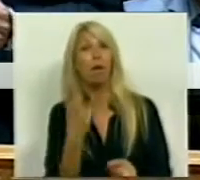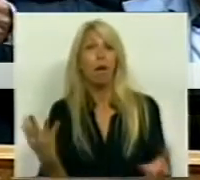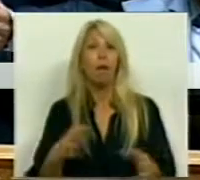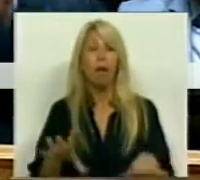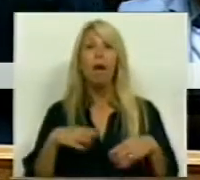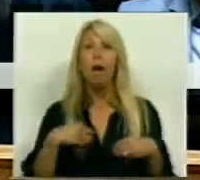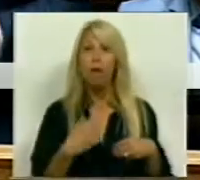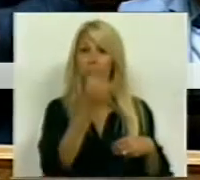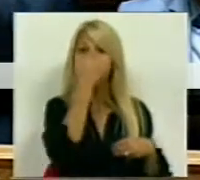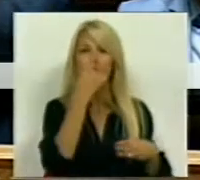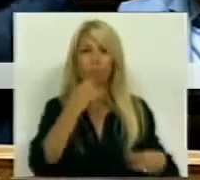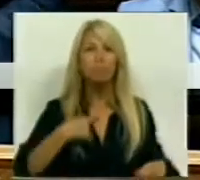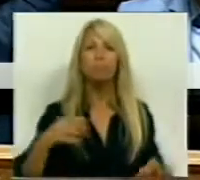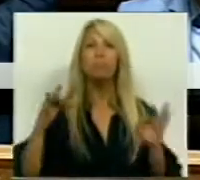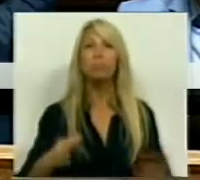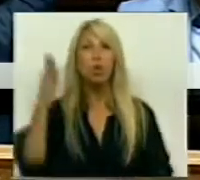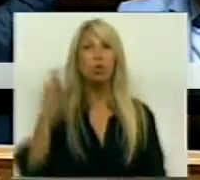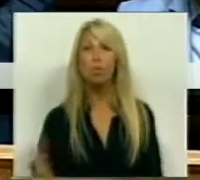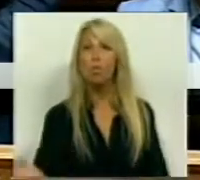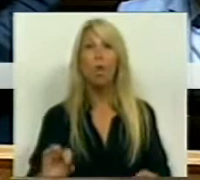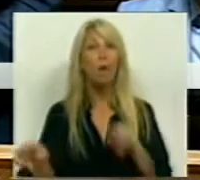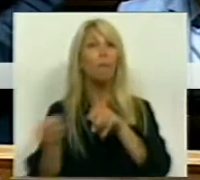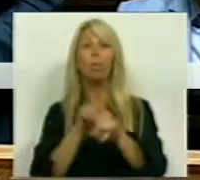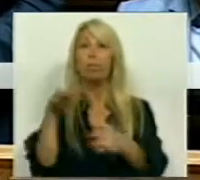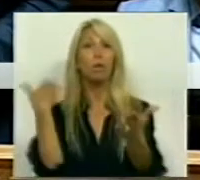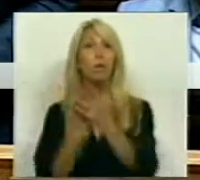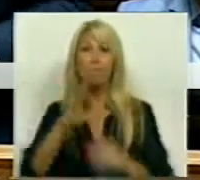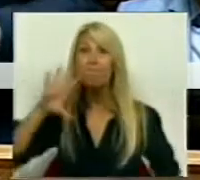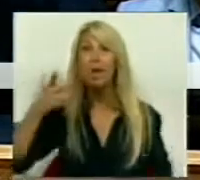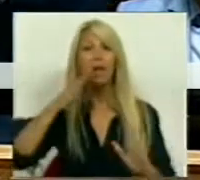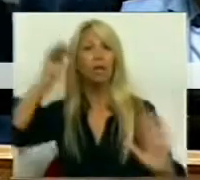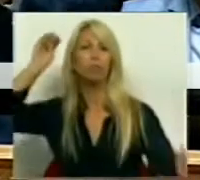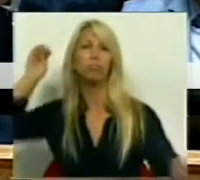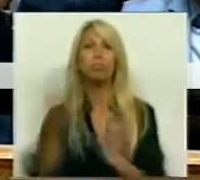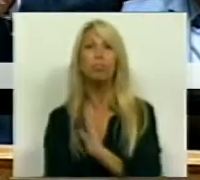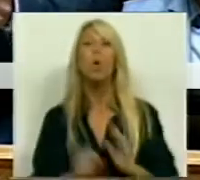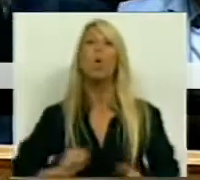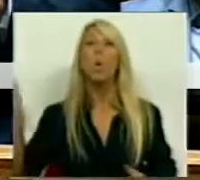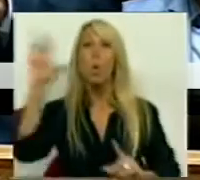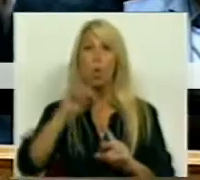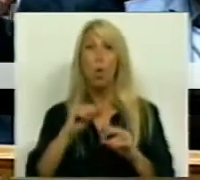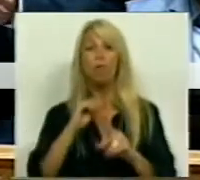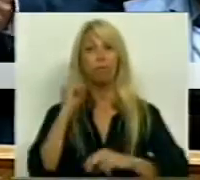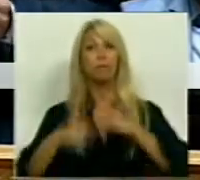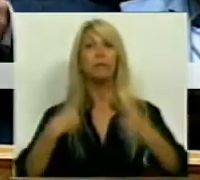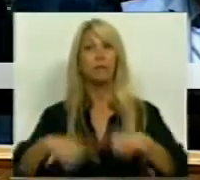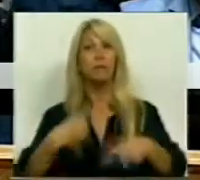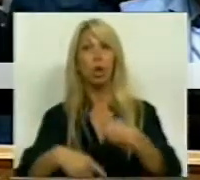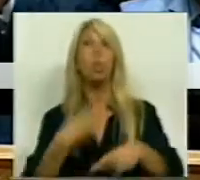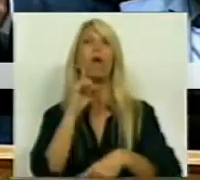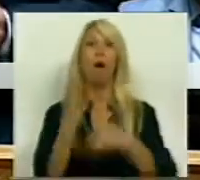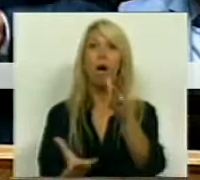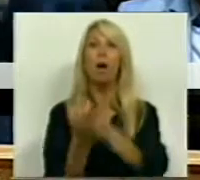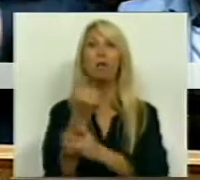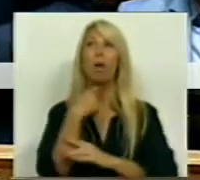fracasso, da injustiça desta política que está a fundar o nosso país. Que o novo ciclo e a retoma anunciada pelo